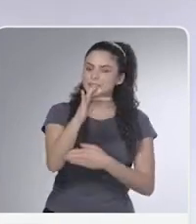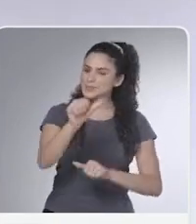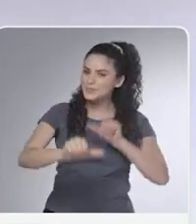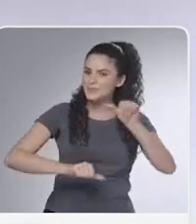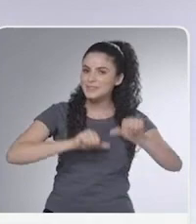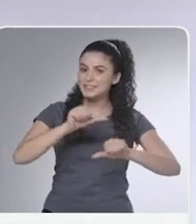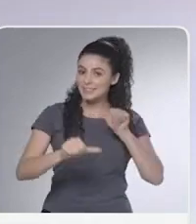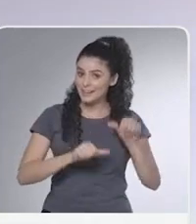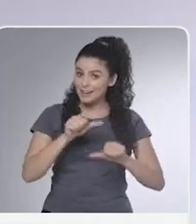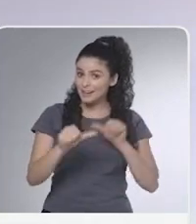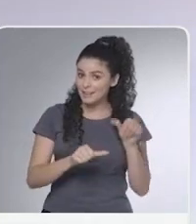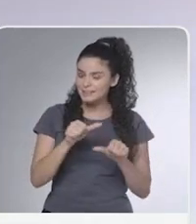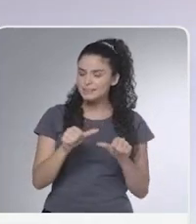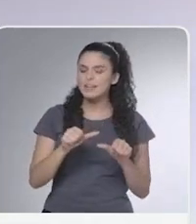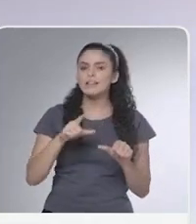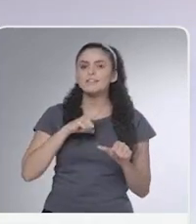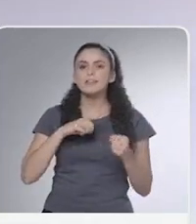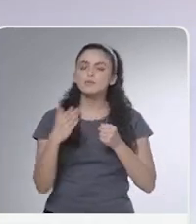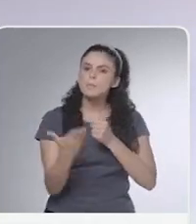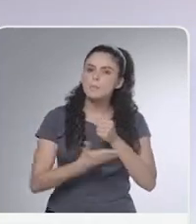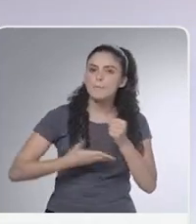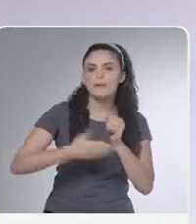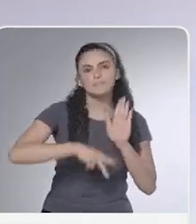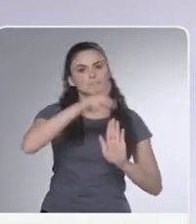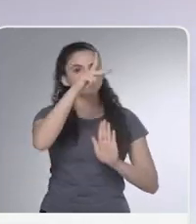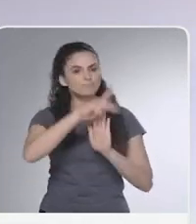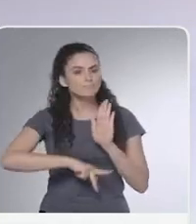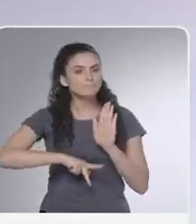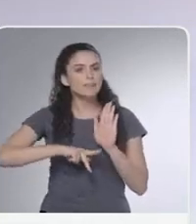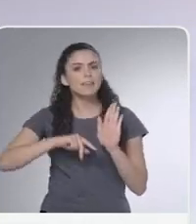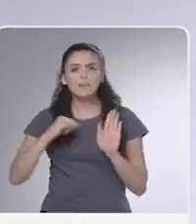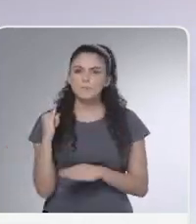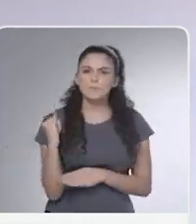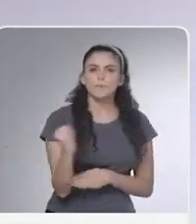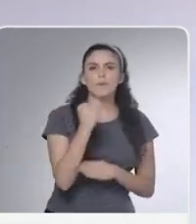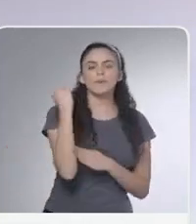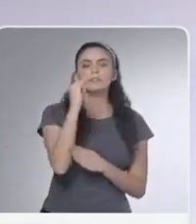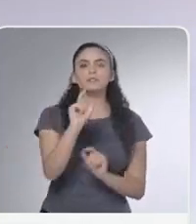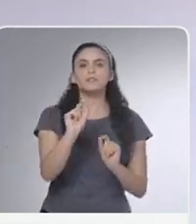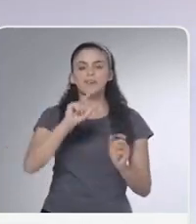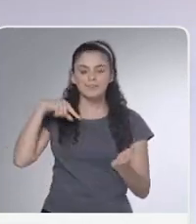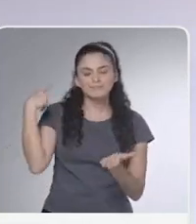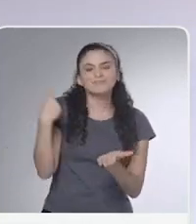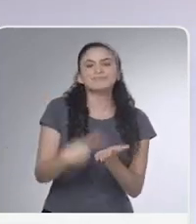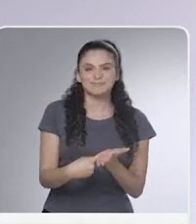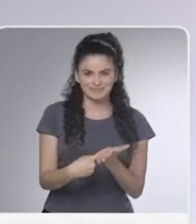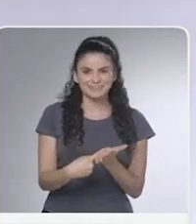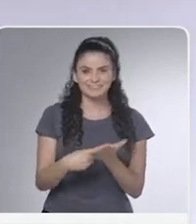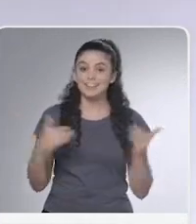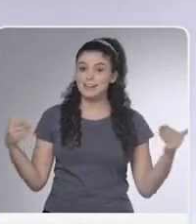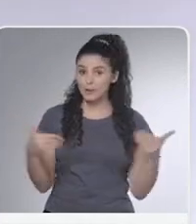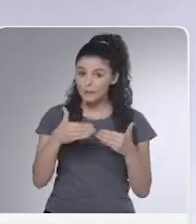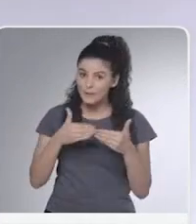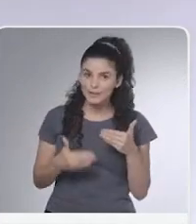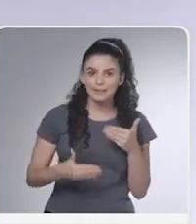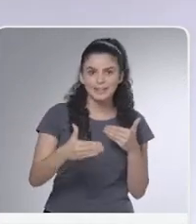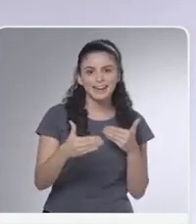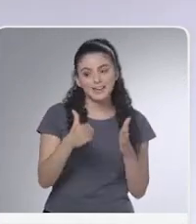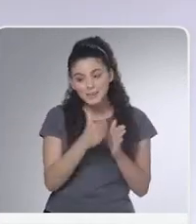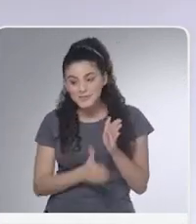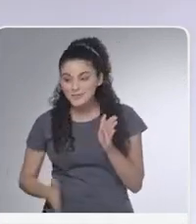verdadeira mudança. Uma mudança feita de princípios, de projetos e de compromissos. Agora,